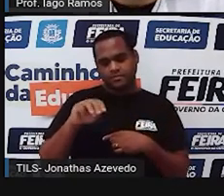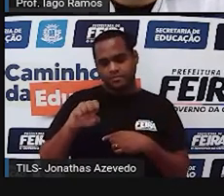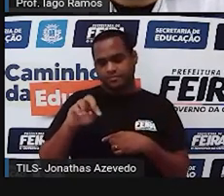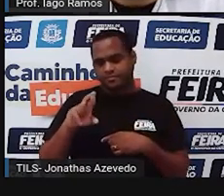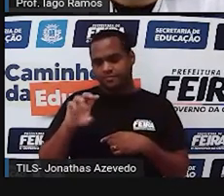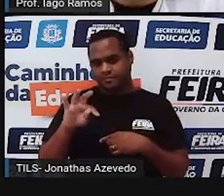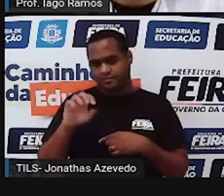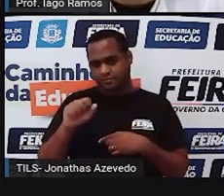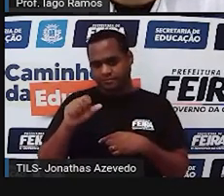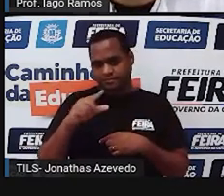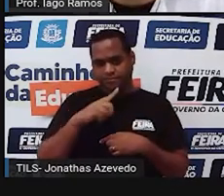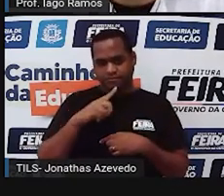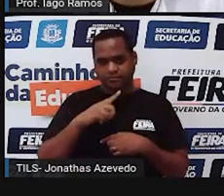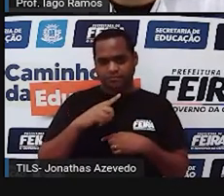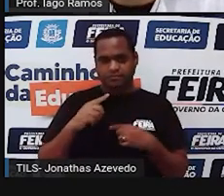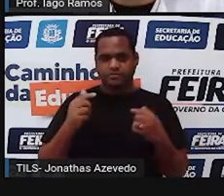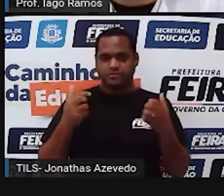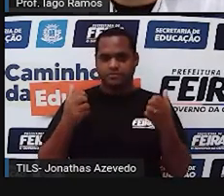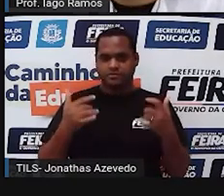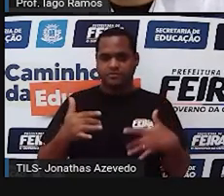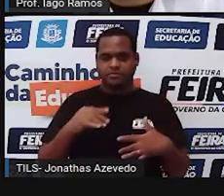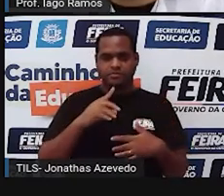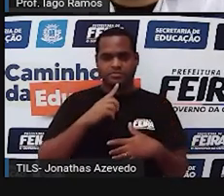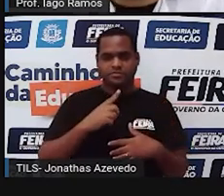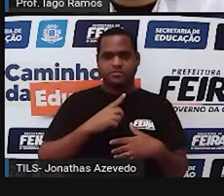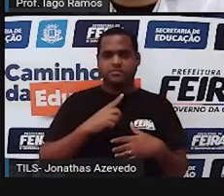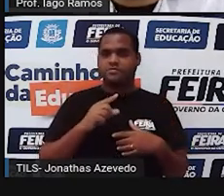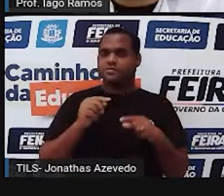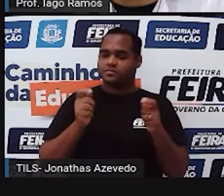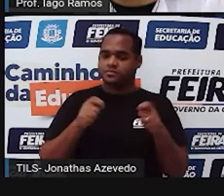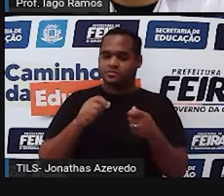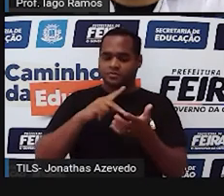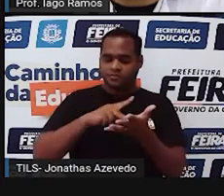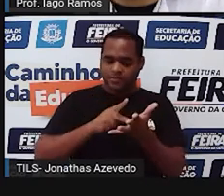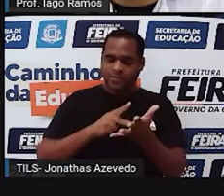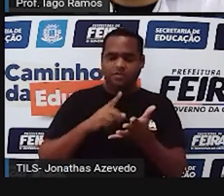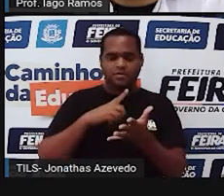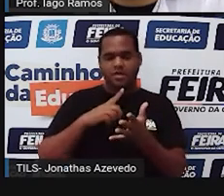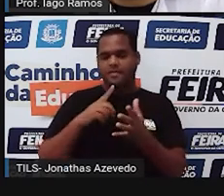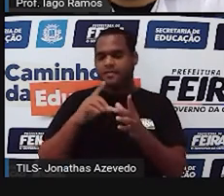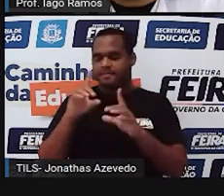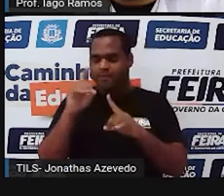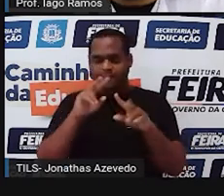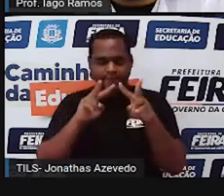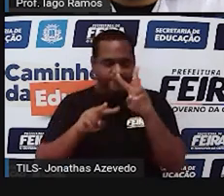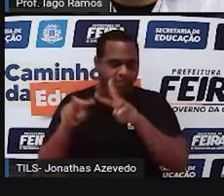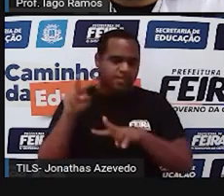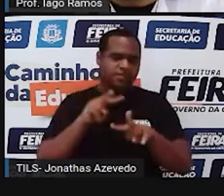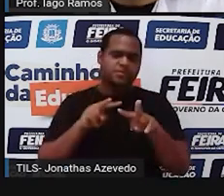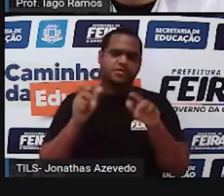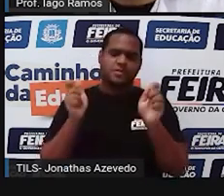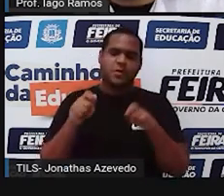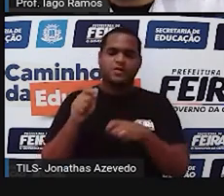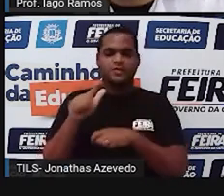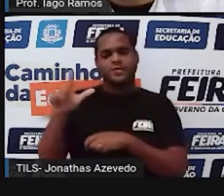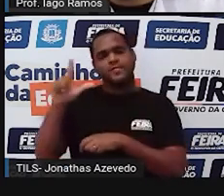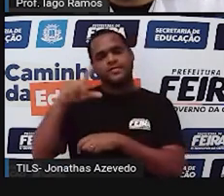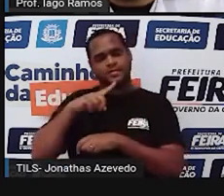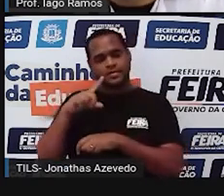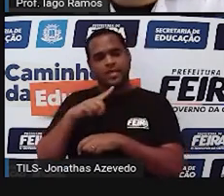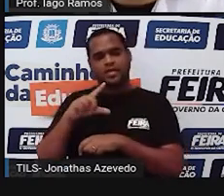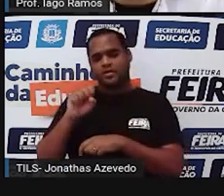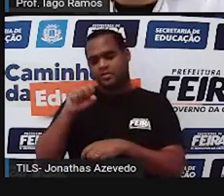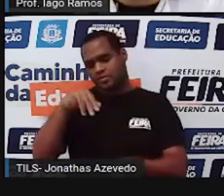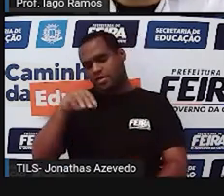fiz ali aquela semirreta usando ali um recurso de geometria dinâmica interativa. E vou fazer outra semirreta